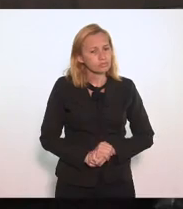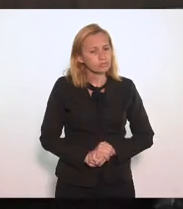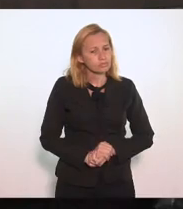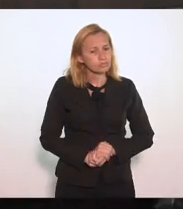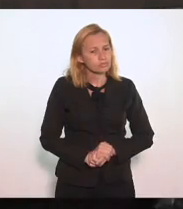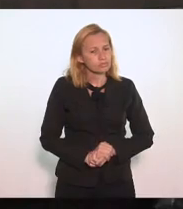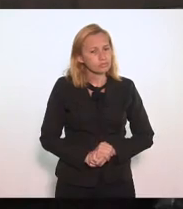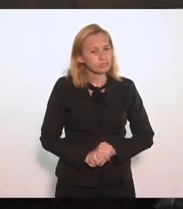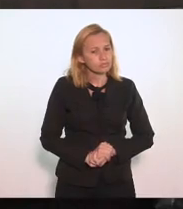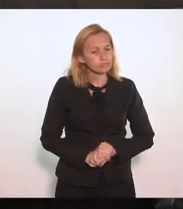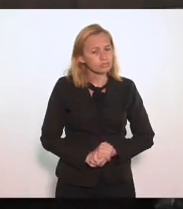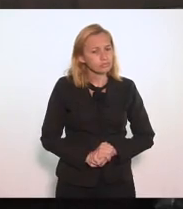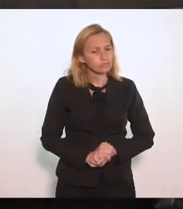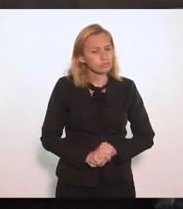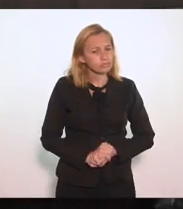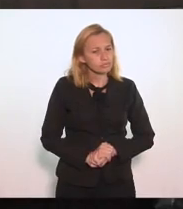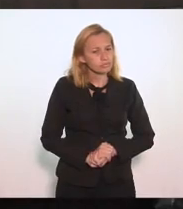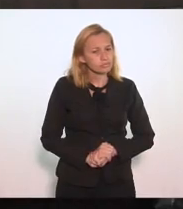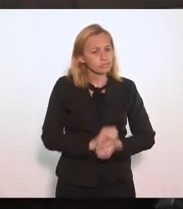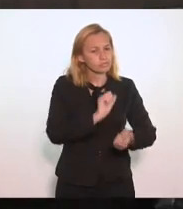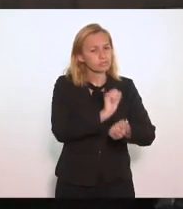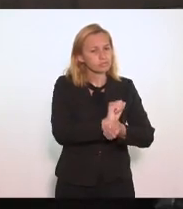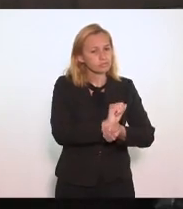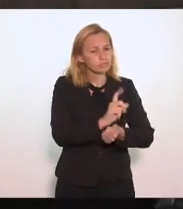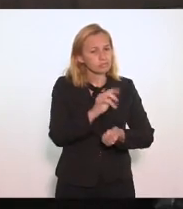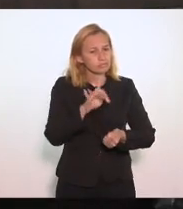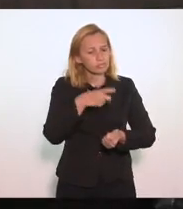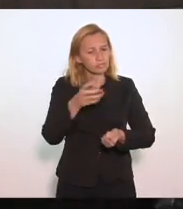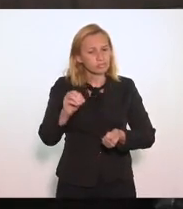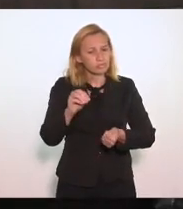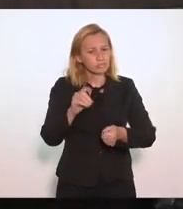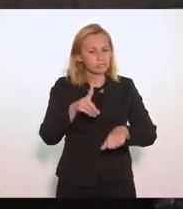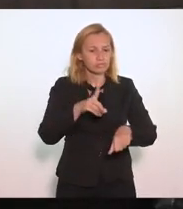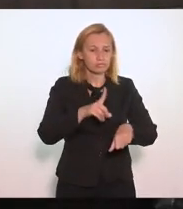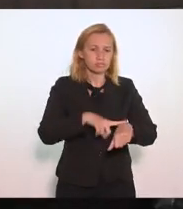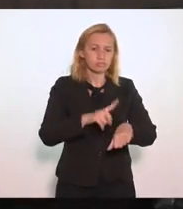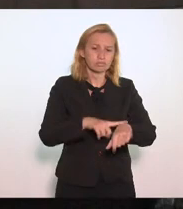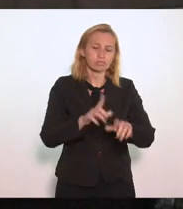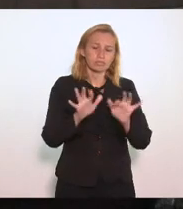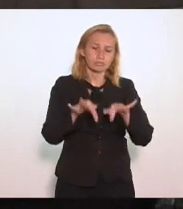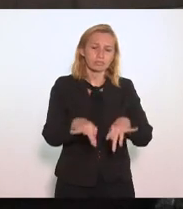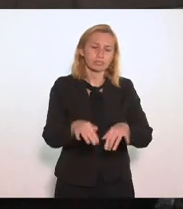A suspensão Da licitação Que está marcada Para o final Desse mês